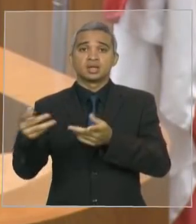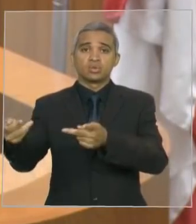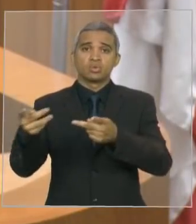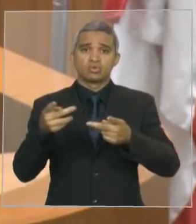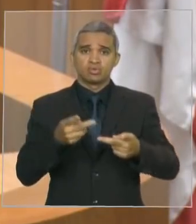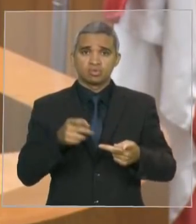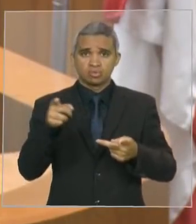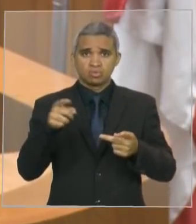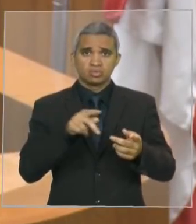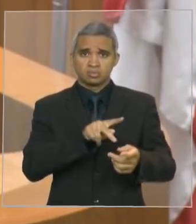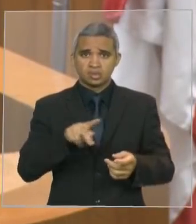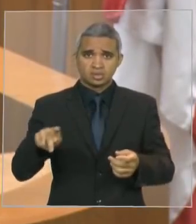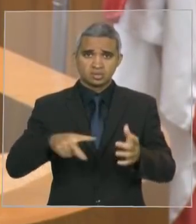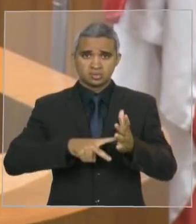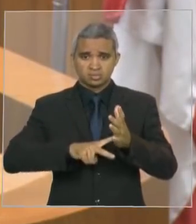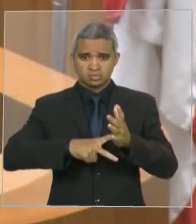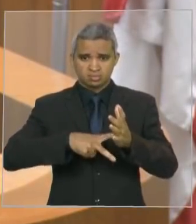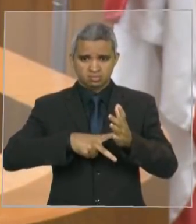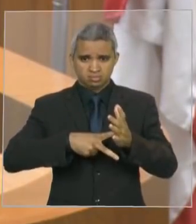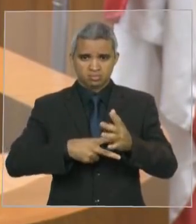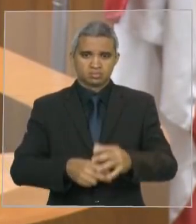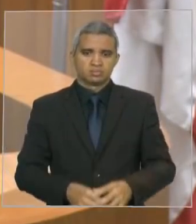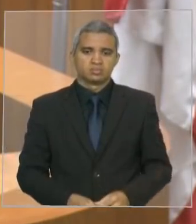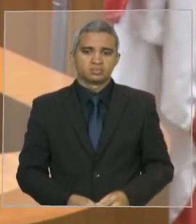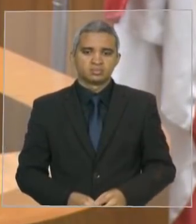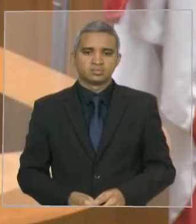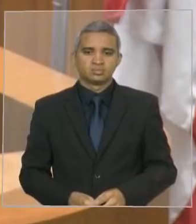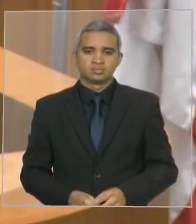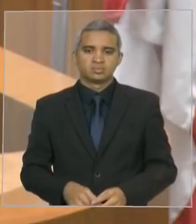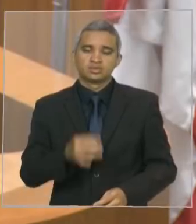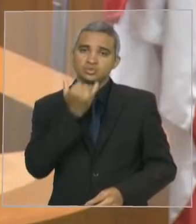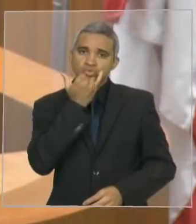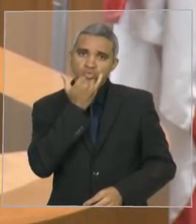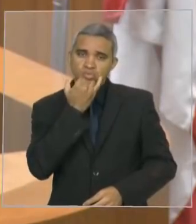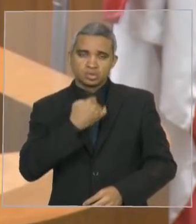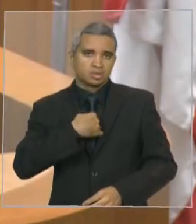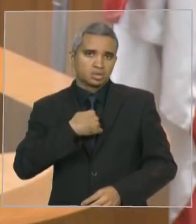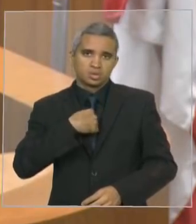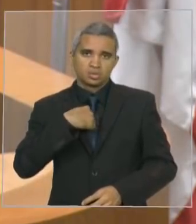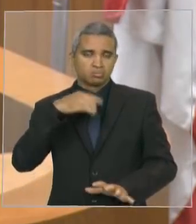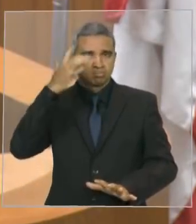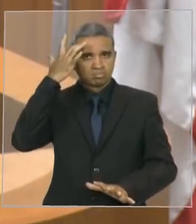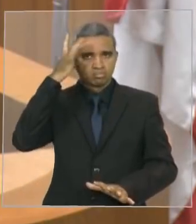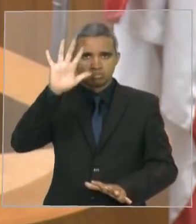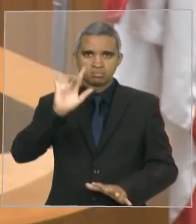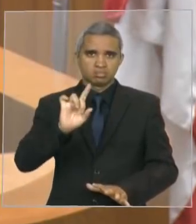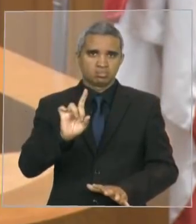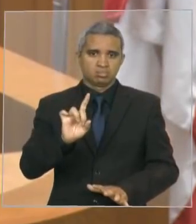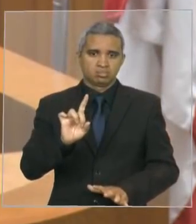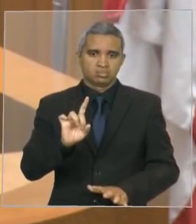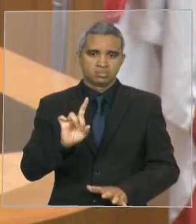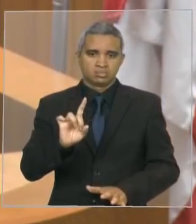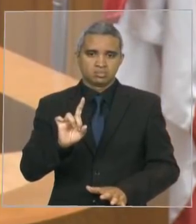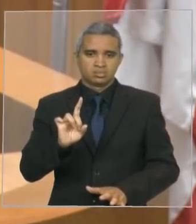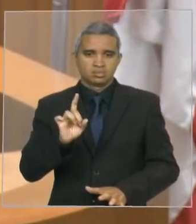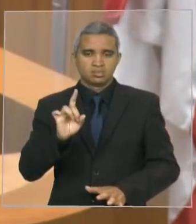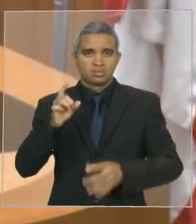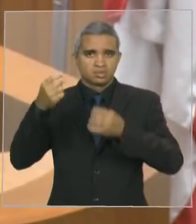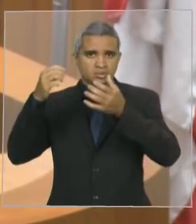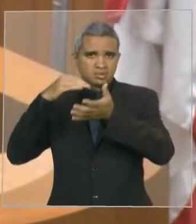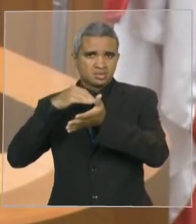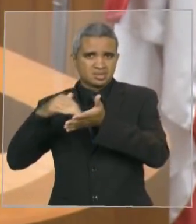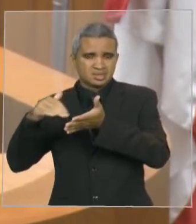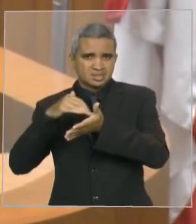Agricultura. Não quero eu, acredito, não quero eu pensar que o secretário não explicou ao